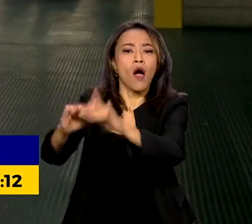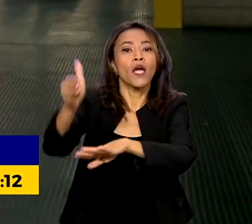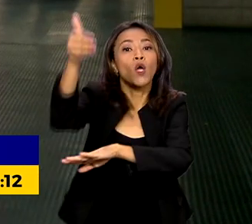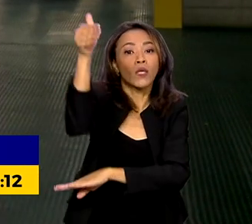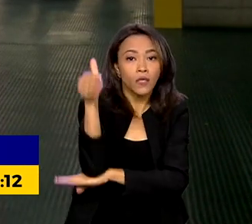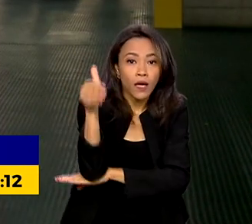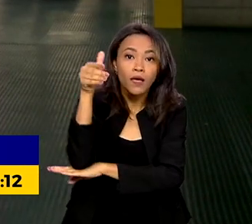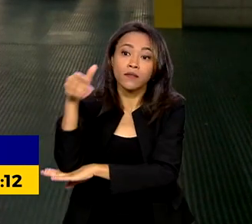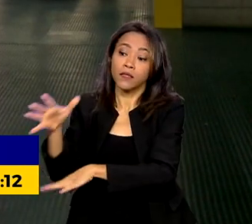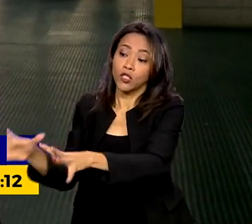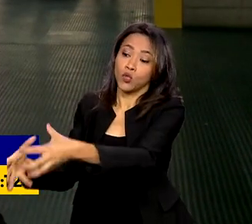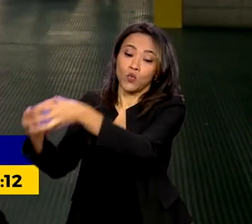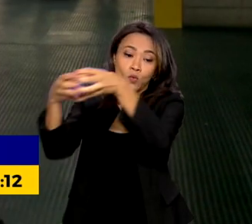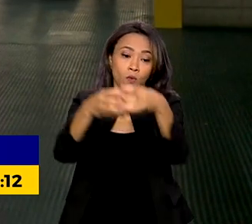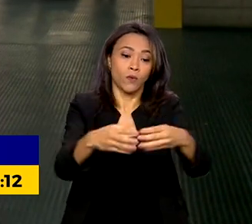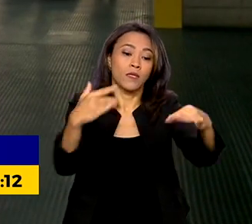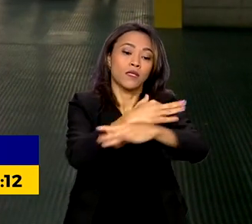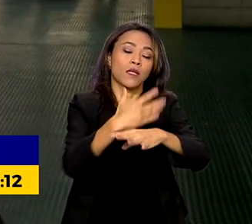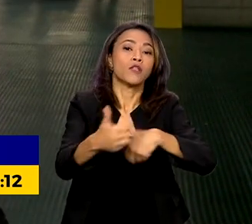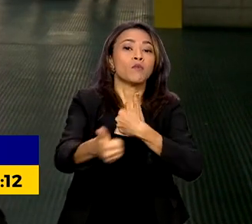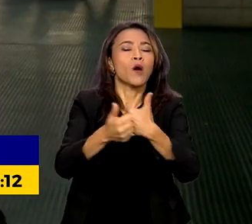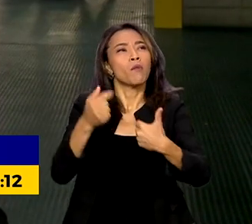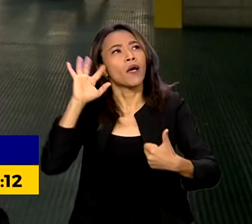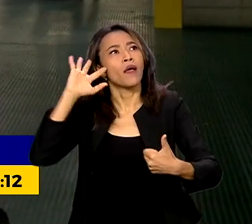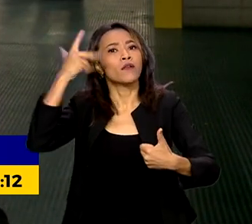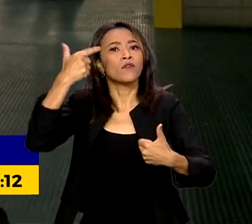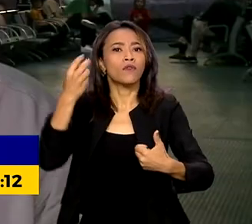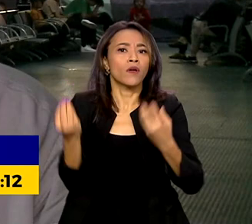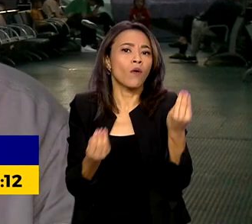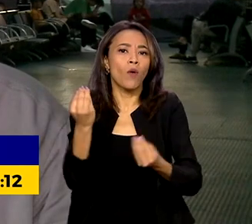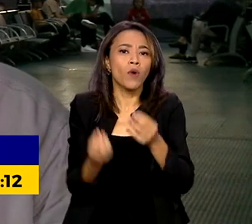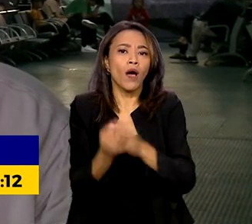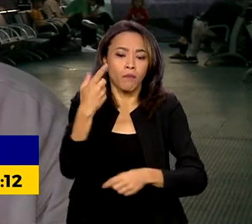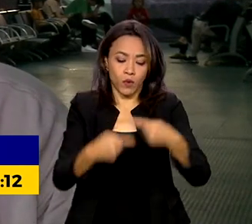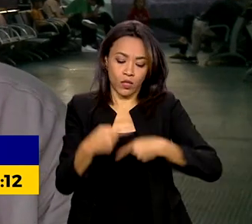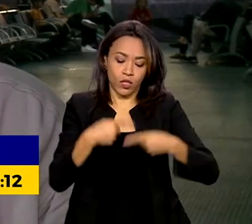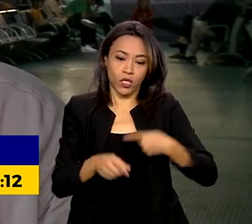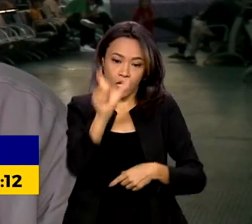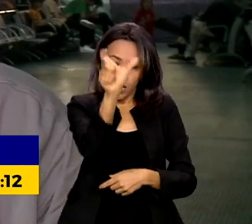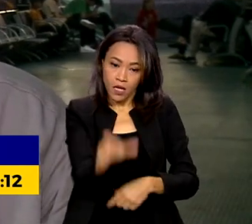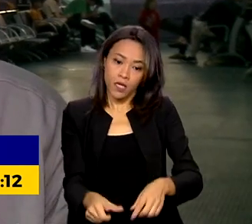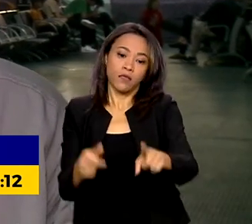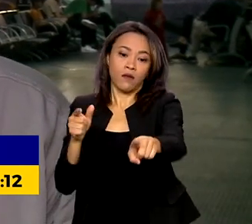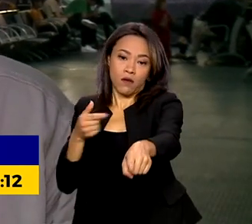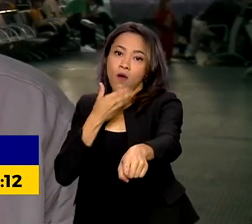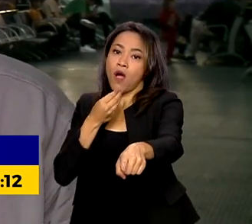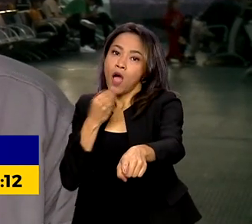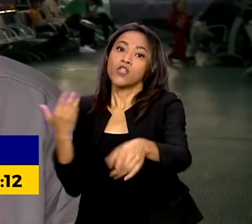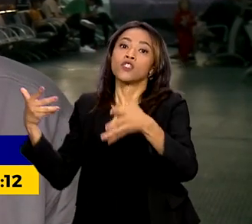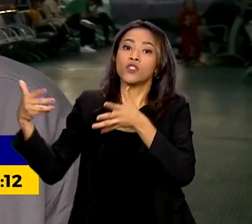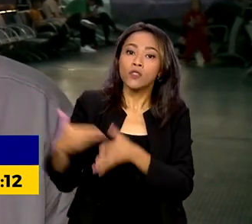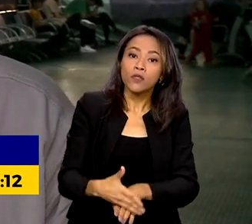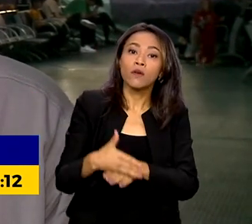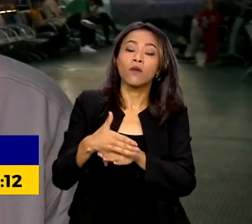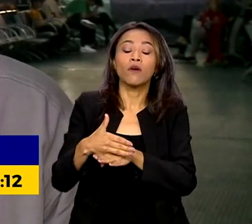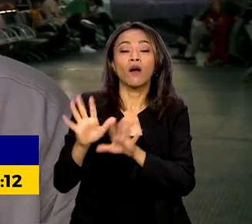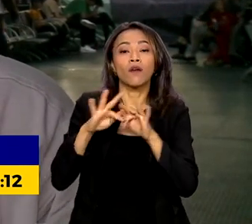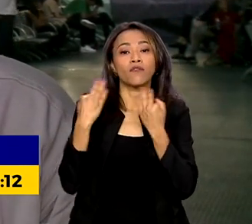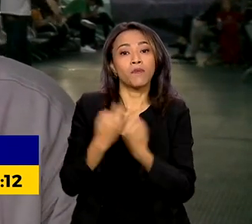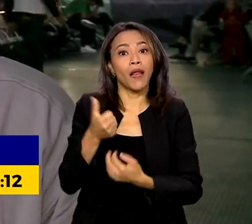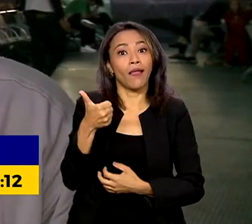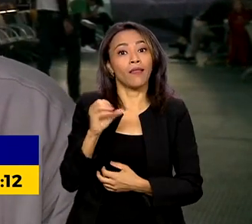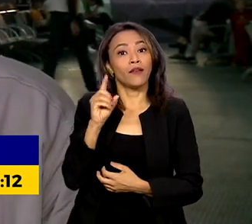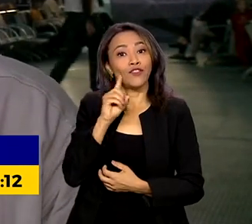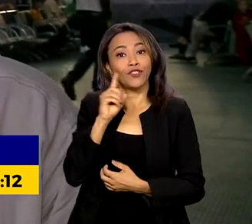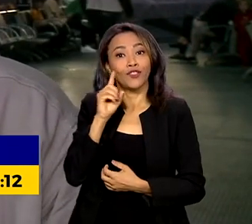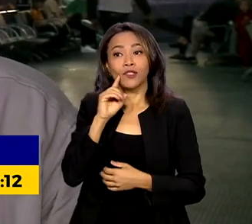até que se estruture uma política definitiva para resolver o problema. Hashmat chegou com a família há 10 dias no aeroporto e tem